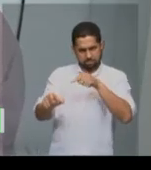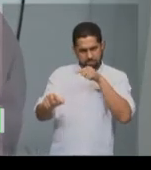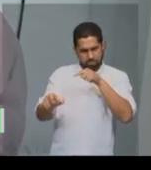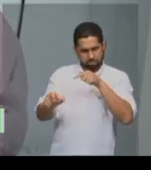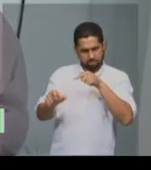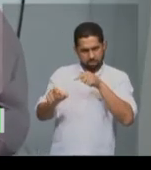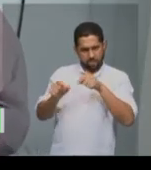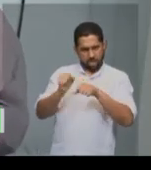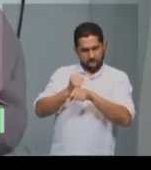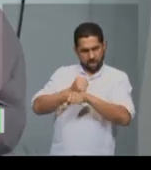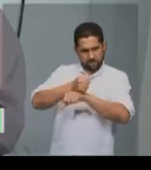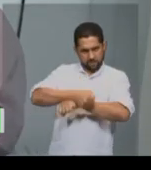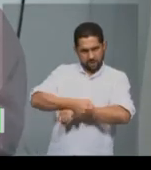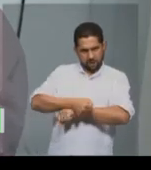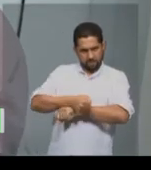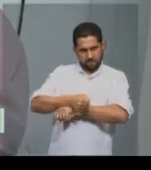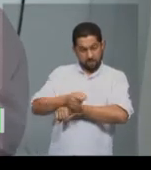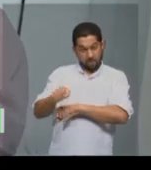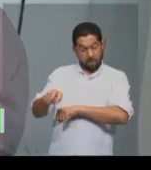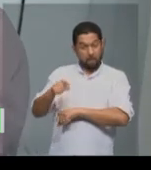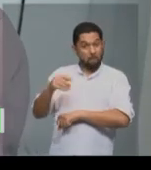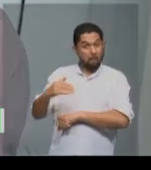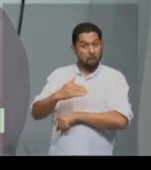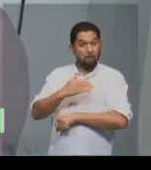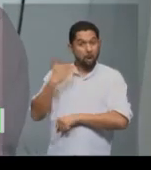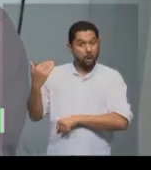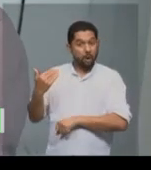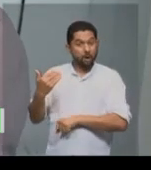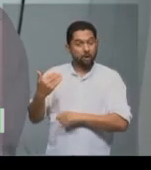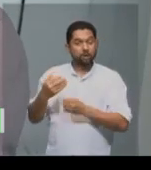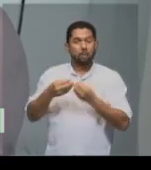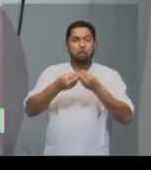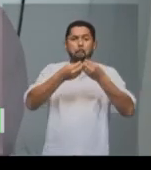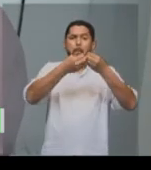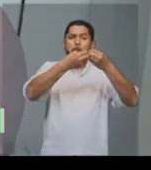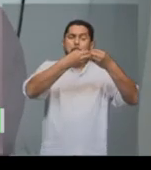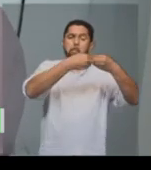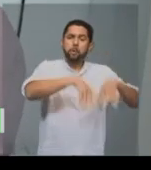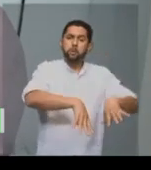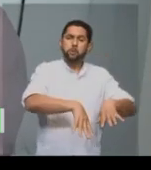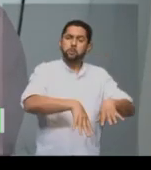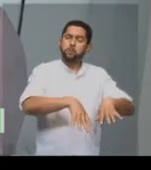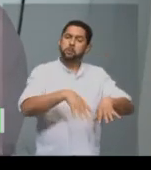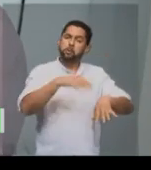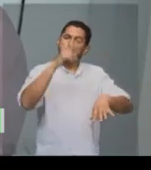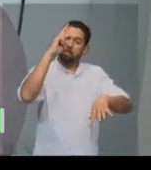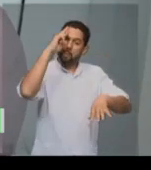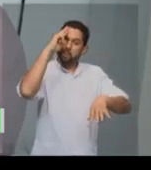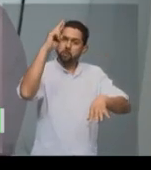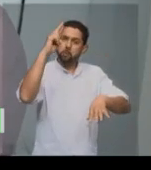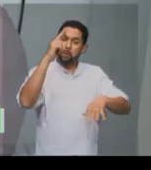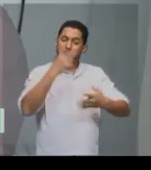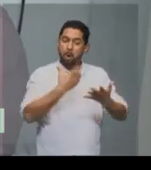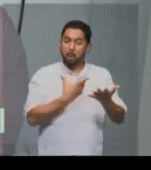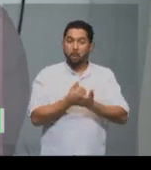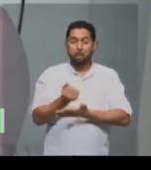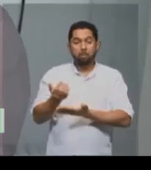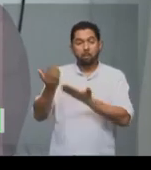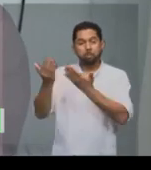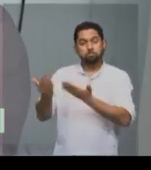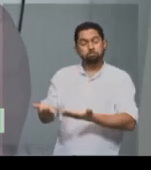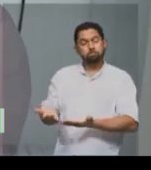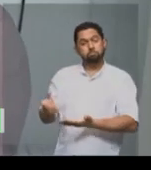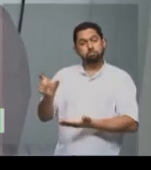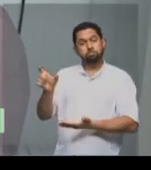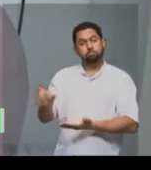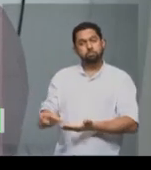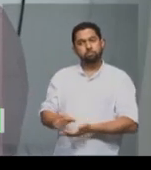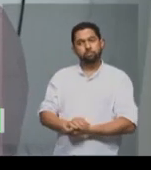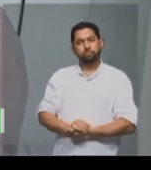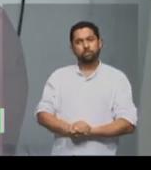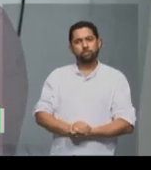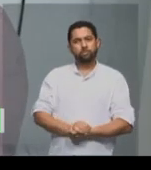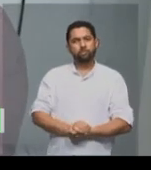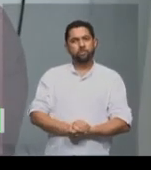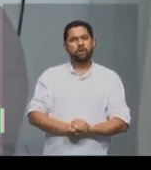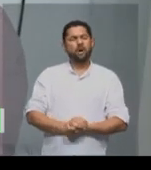comete suicídio, você está dando um prejuízo econômico ao senhor que te comprou. Então, é uma forma de dar um certo